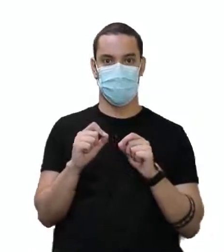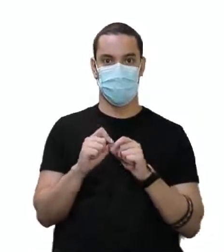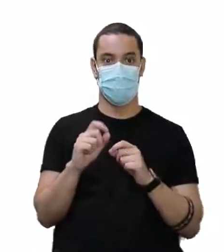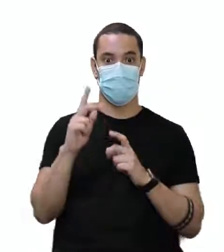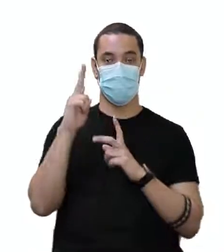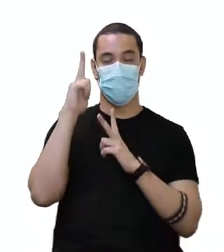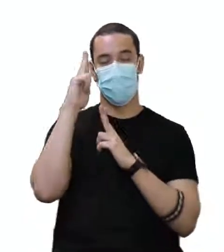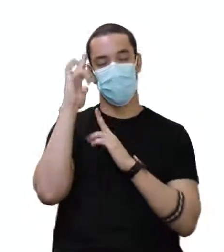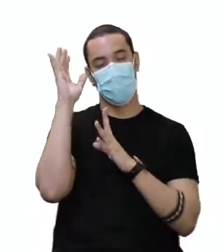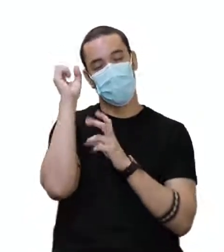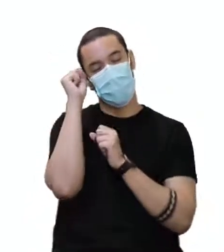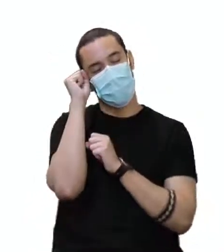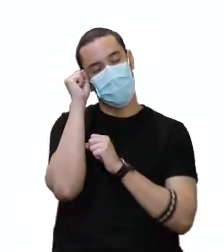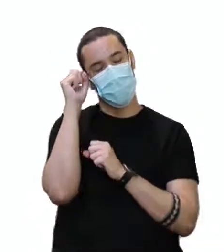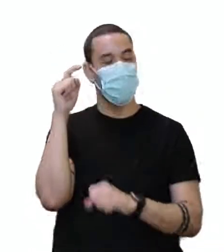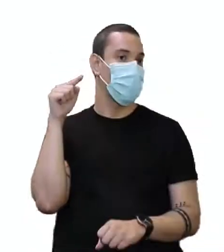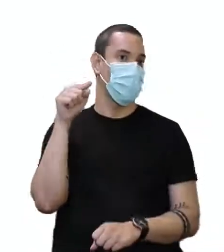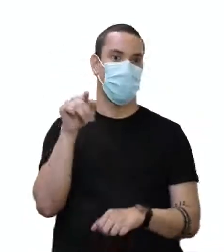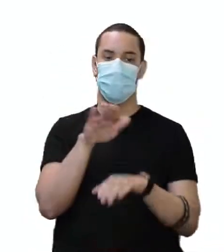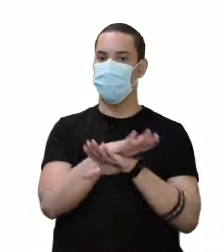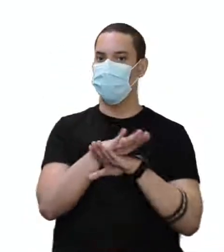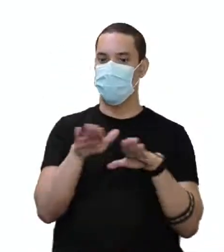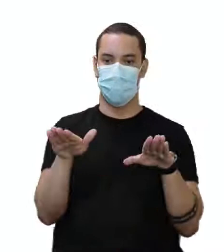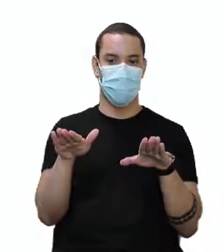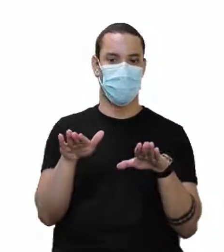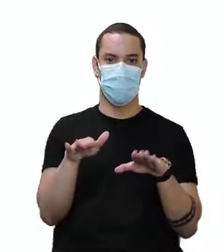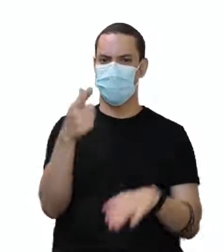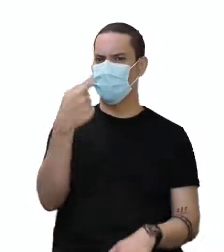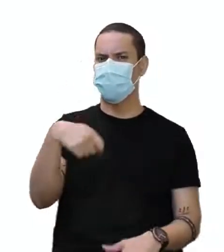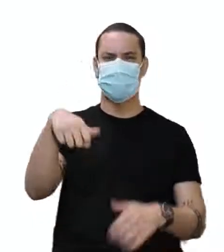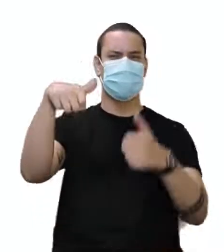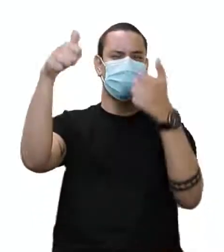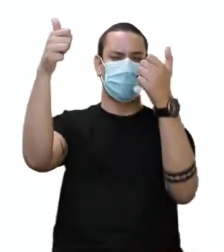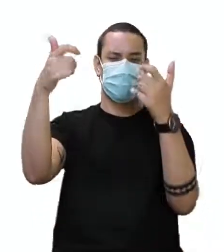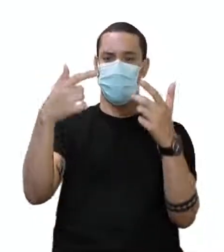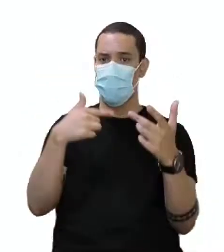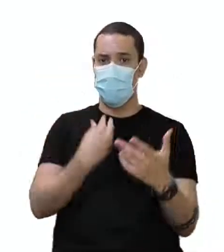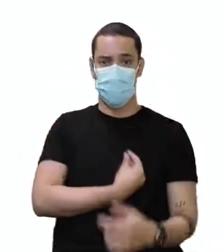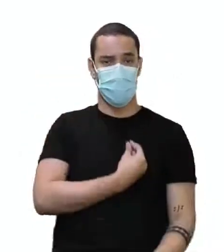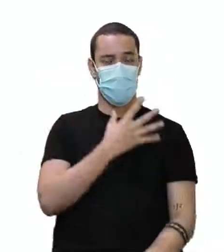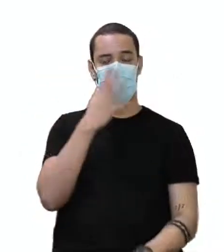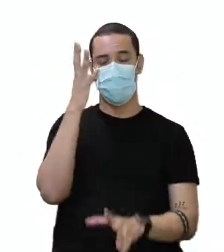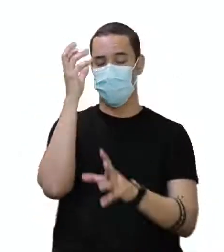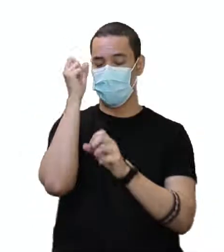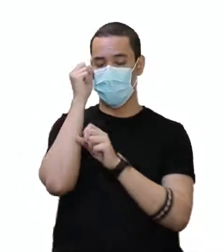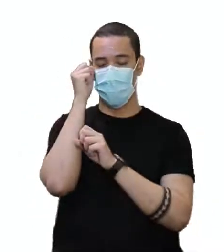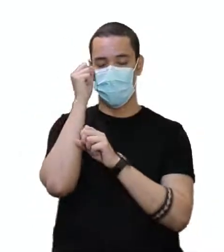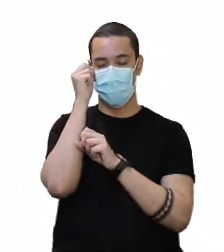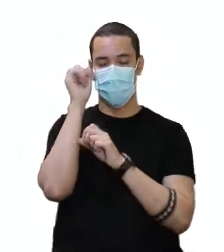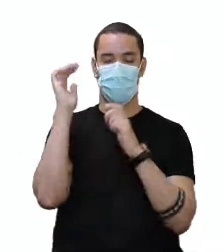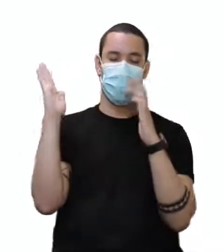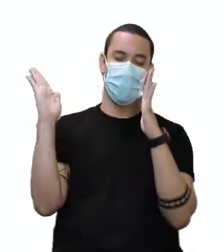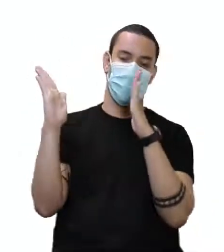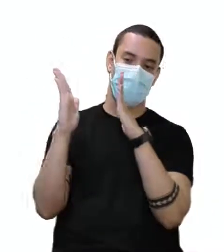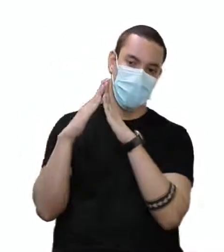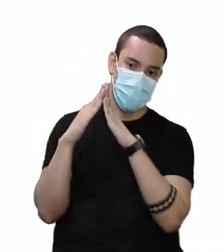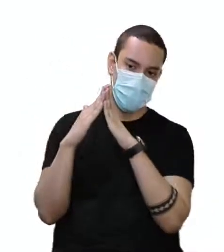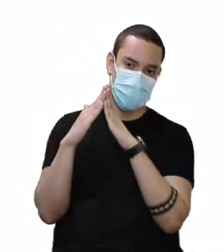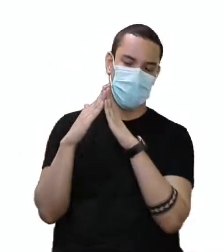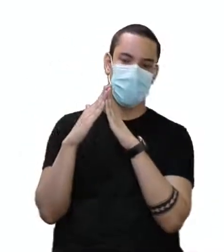estava dormindo. Ponto final. Não preciso colocar muita coisa, não. Estava dormindo. Aí eu posso falar na minha casa,